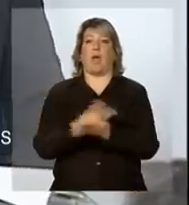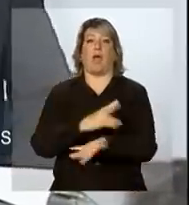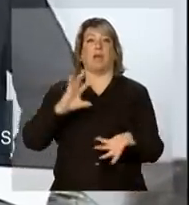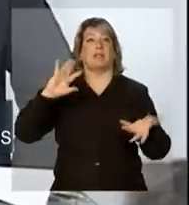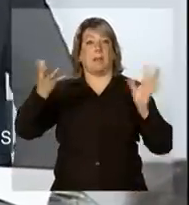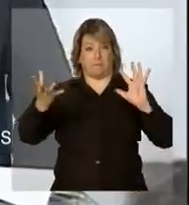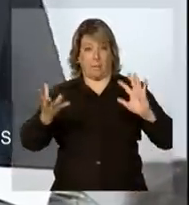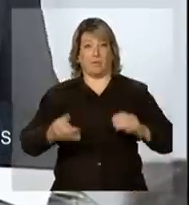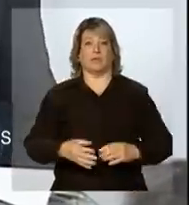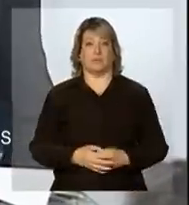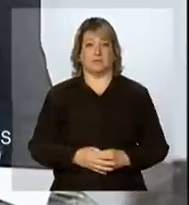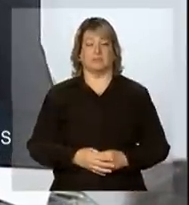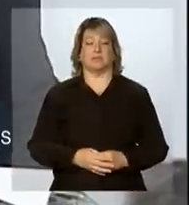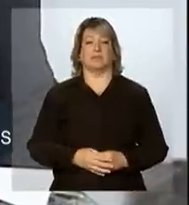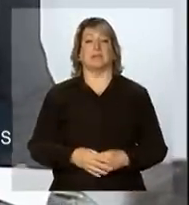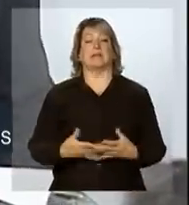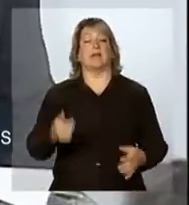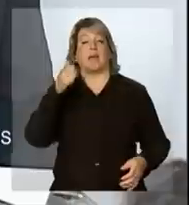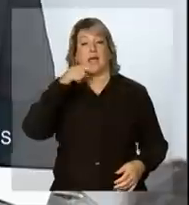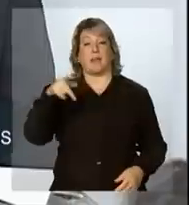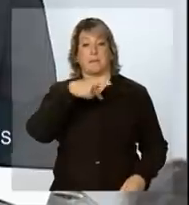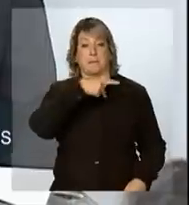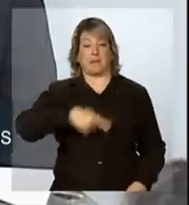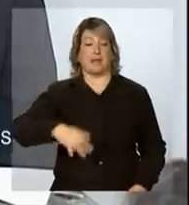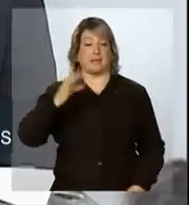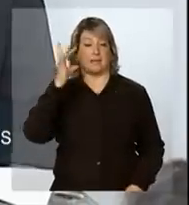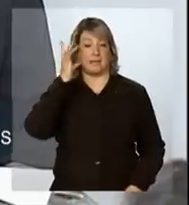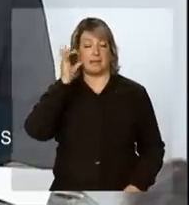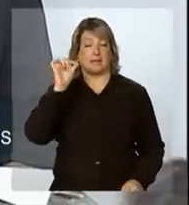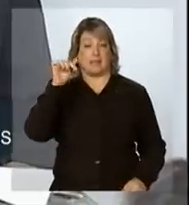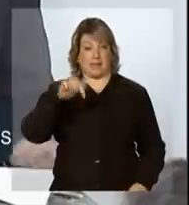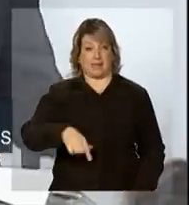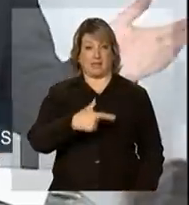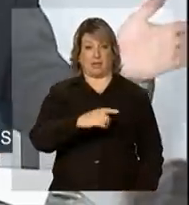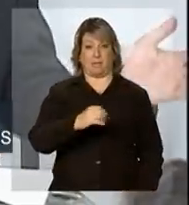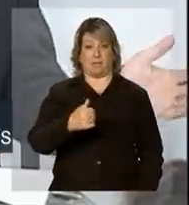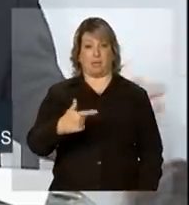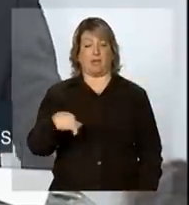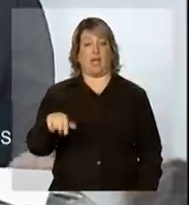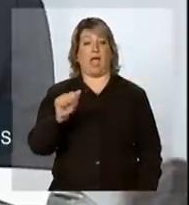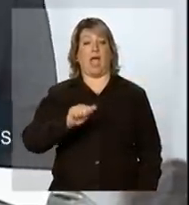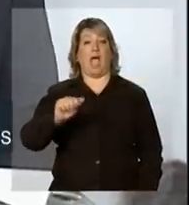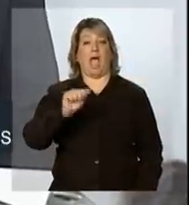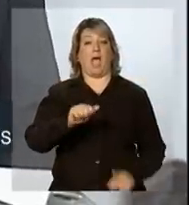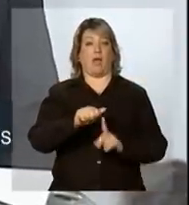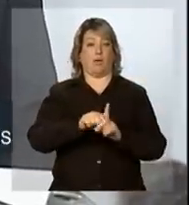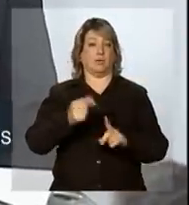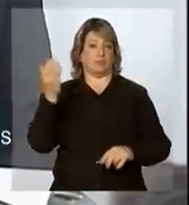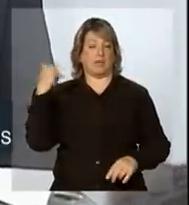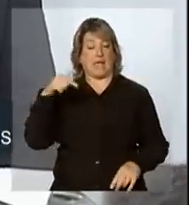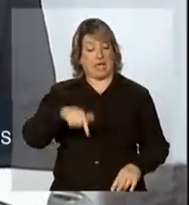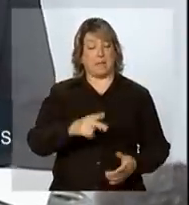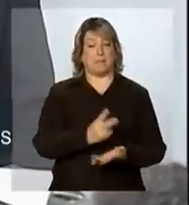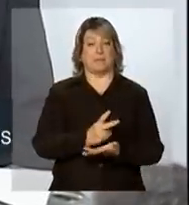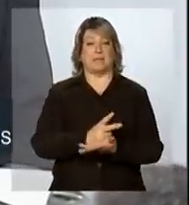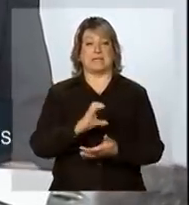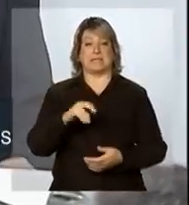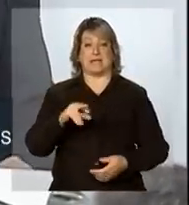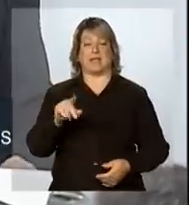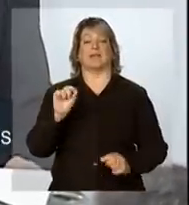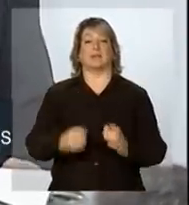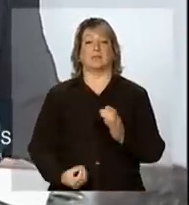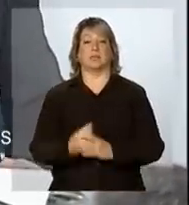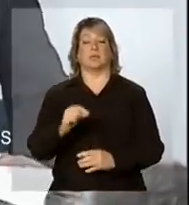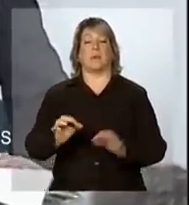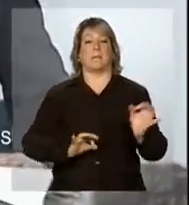E a presidenta Dilma Rousseff, este ano, no mês de agosto, aqui mesmo no Senado, lançou o